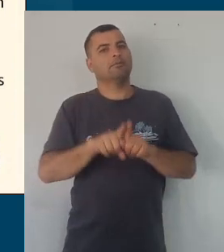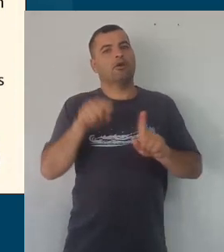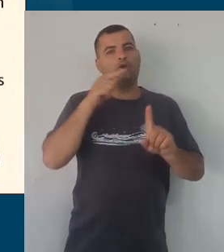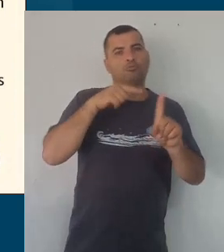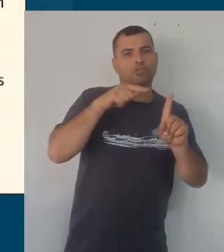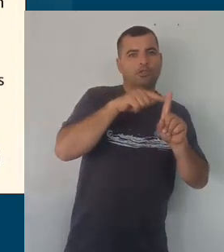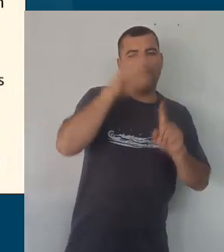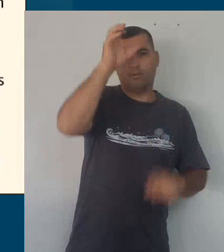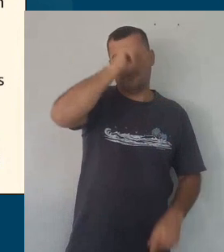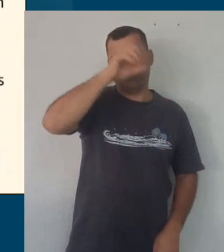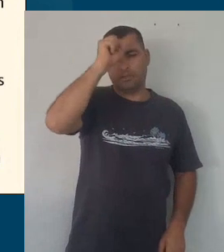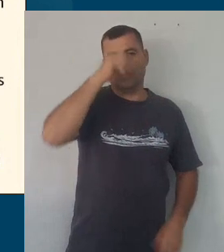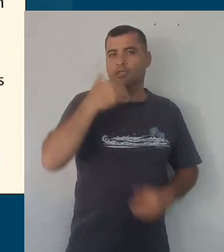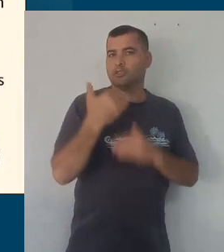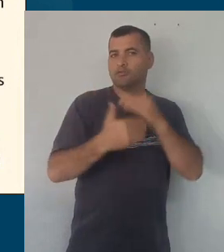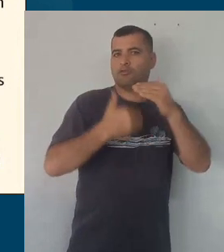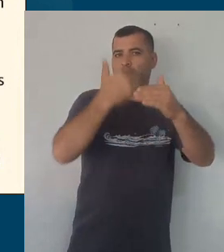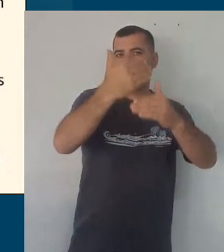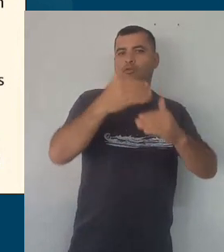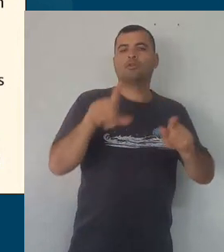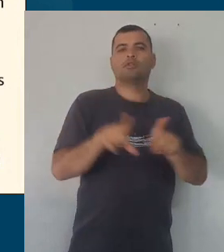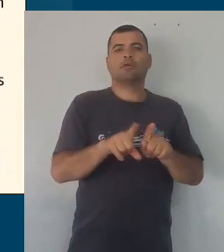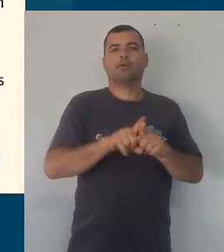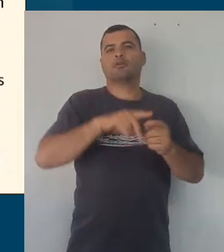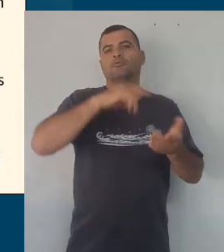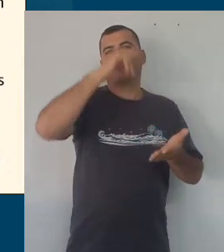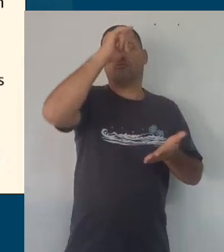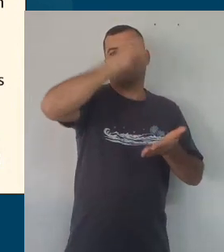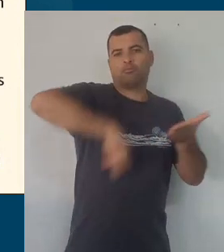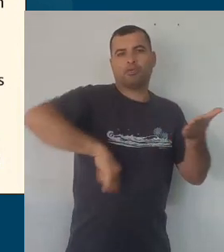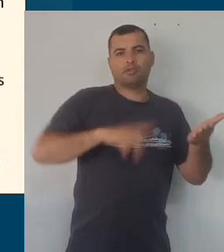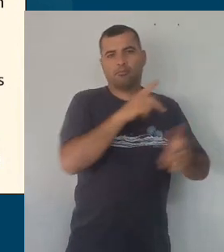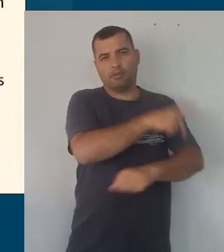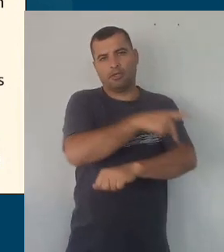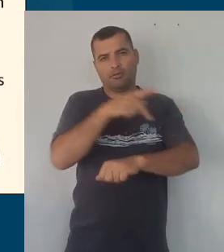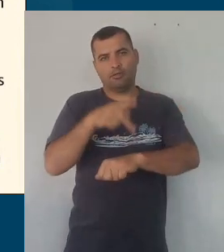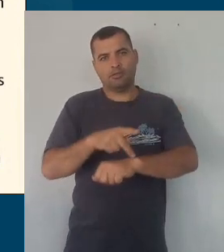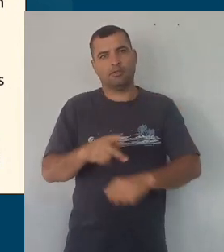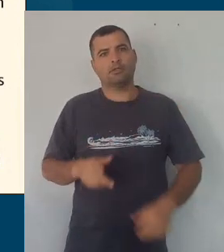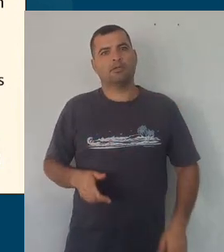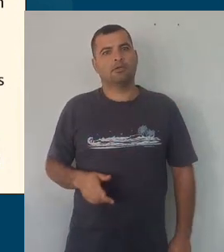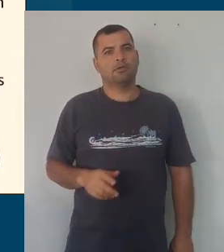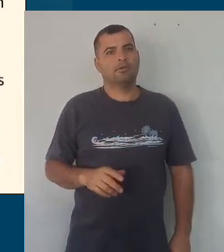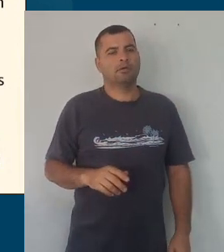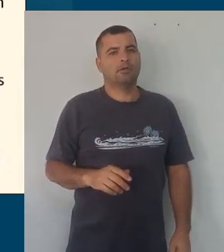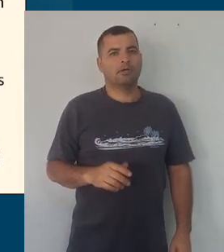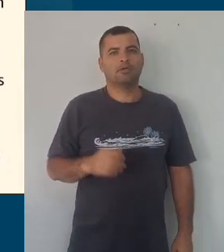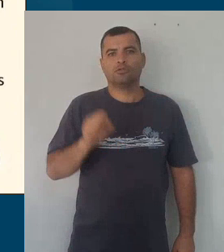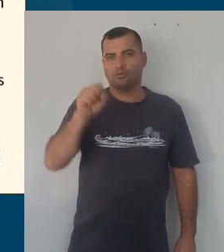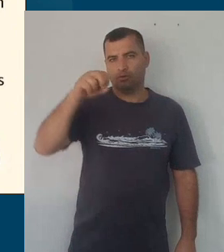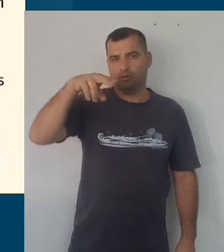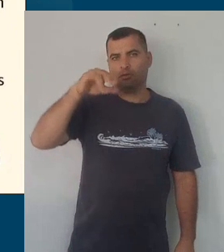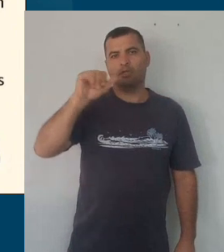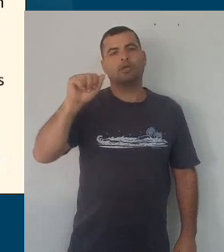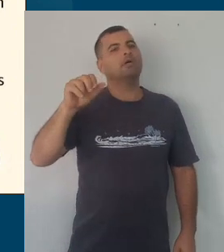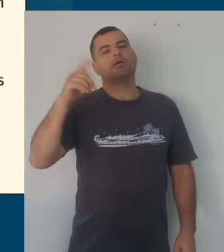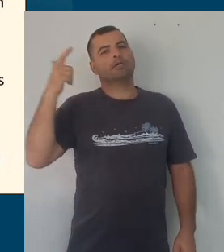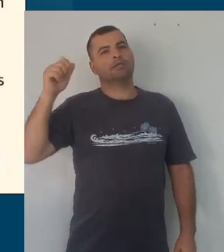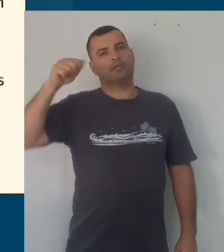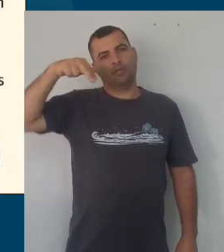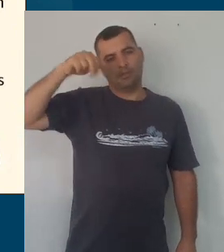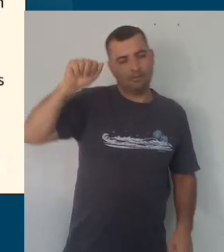os objetivos de aprendizagem e desenvolvimento e a documentação pedagógica. A Sônia Larrugia vai, na sequência,